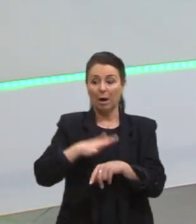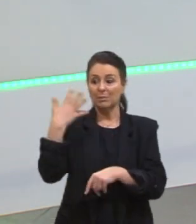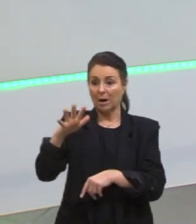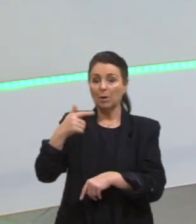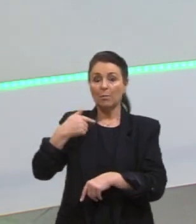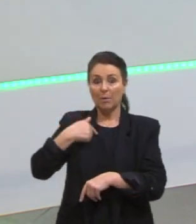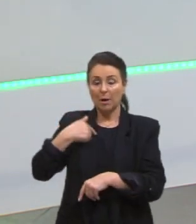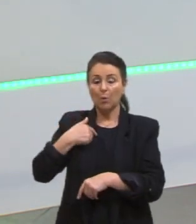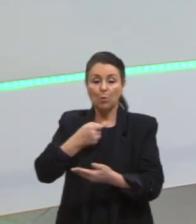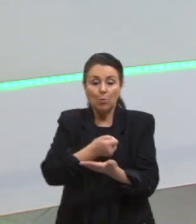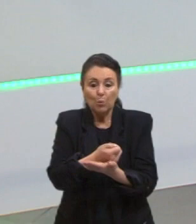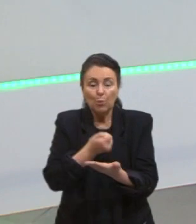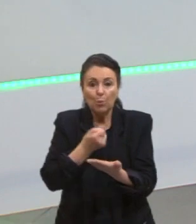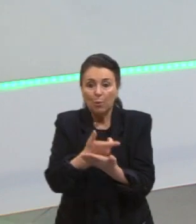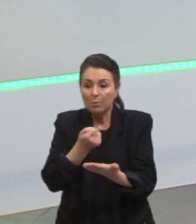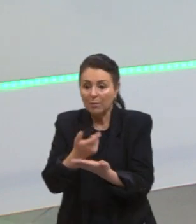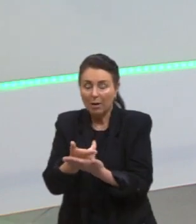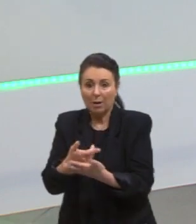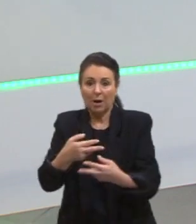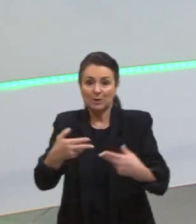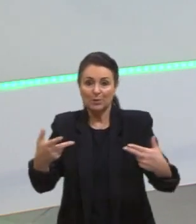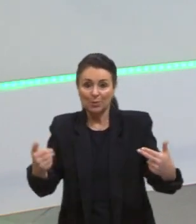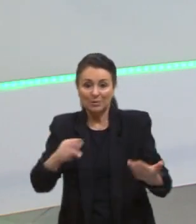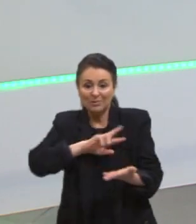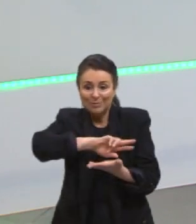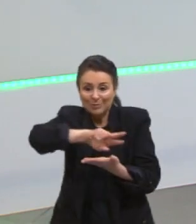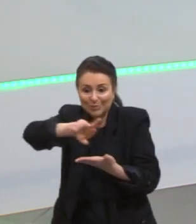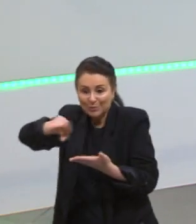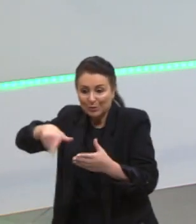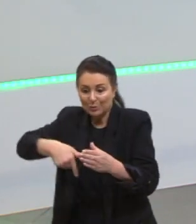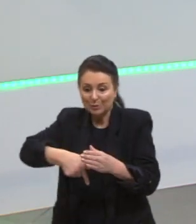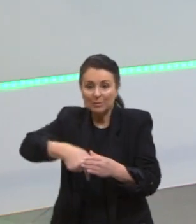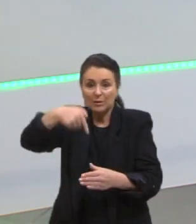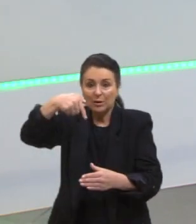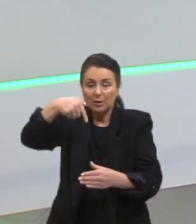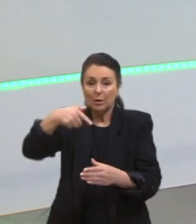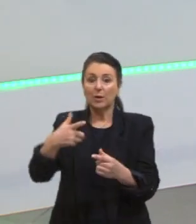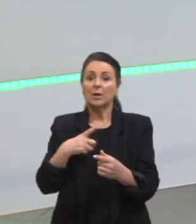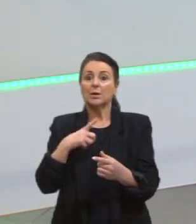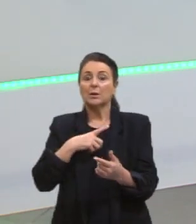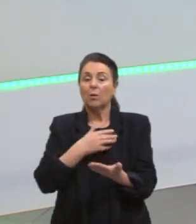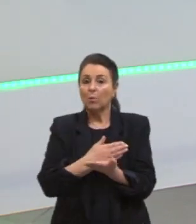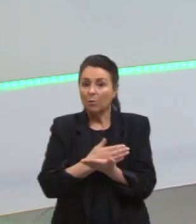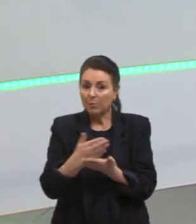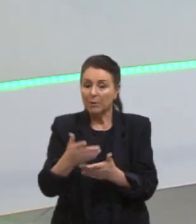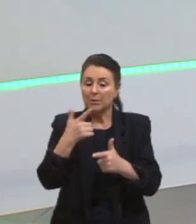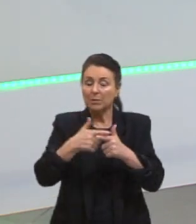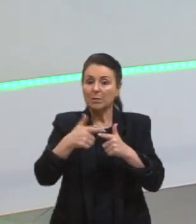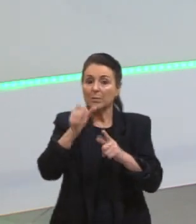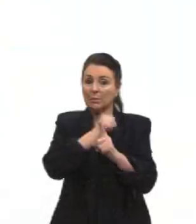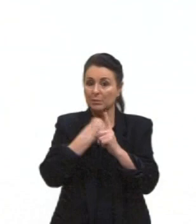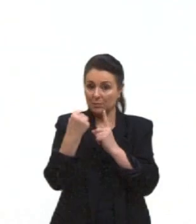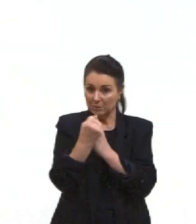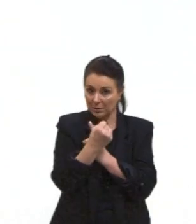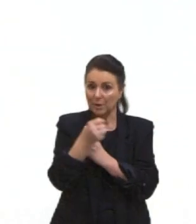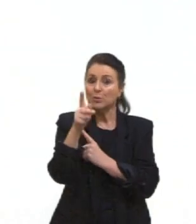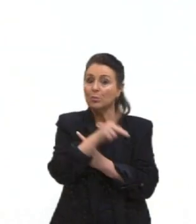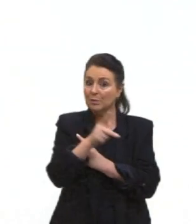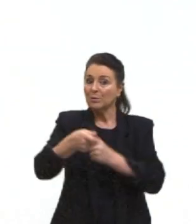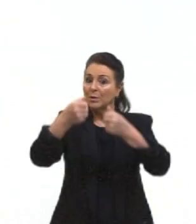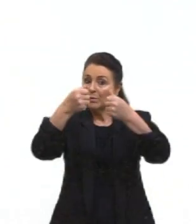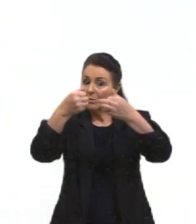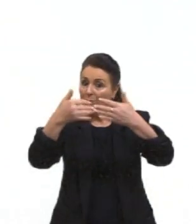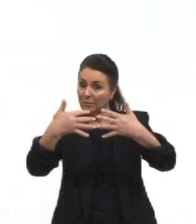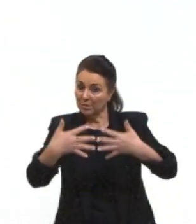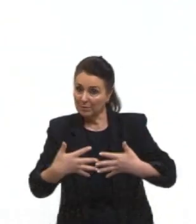produtos, né, seus derivados. E aí vai dar uns problemas sociais, a gente já vai ver aqui durante a aula, tá. Então, o